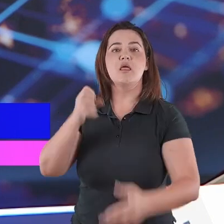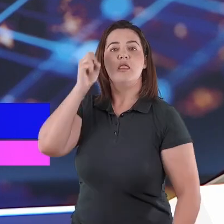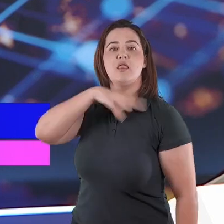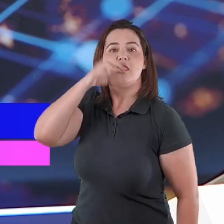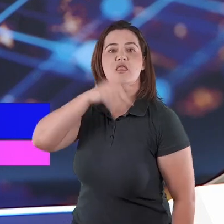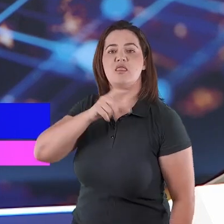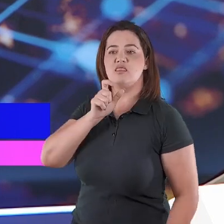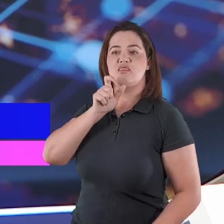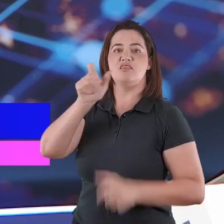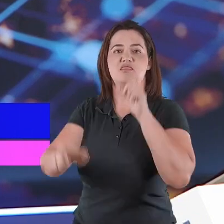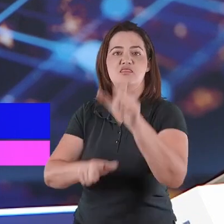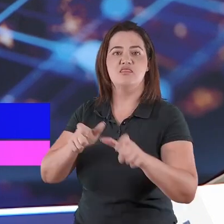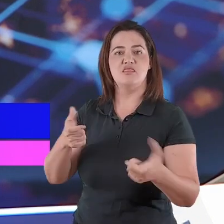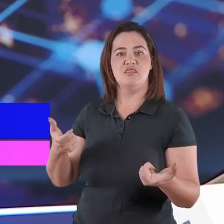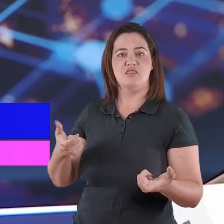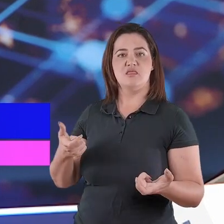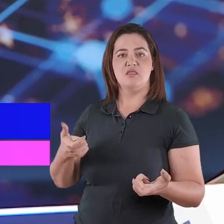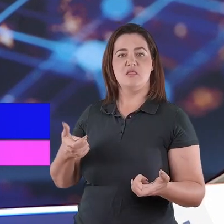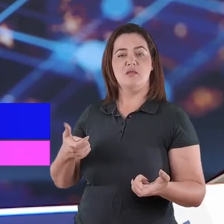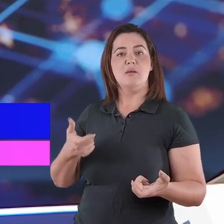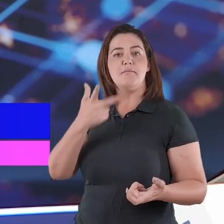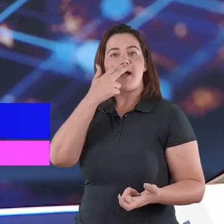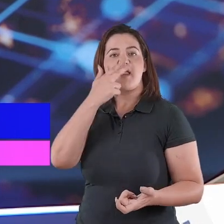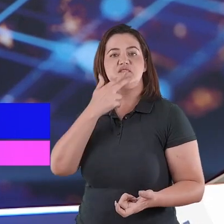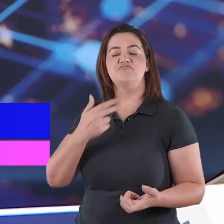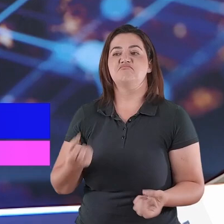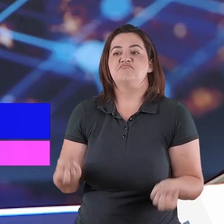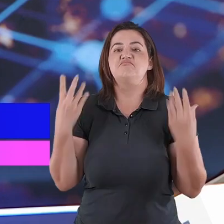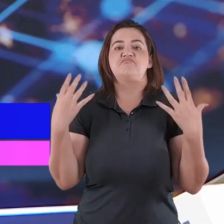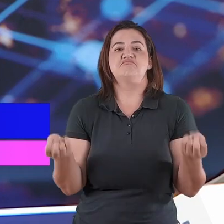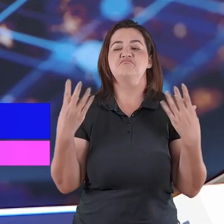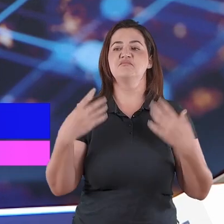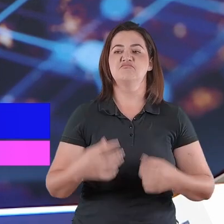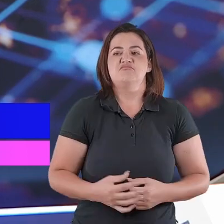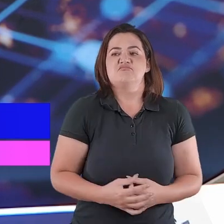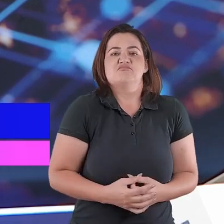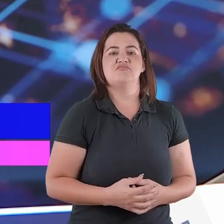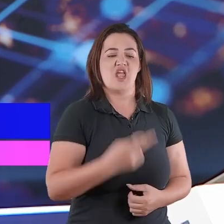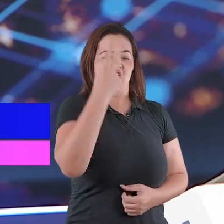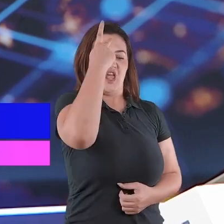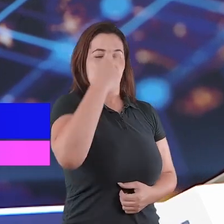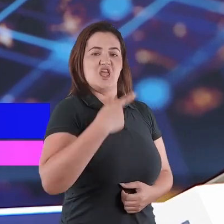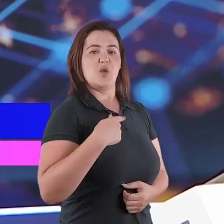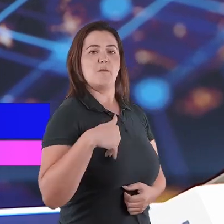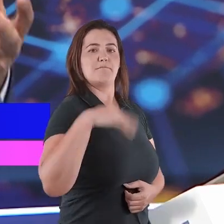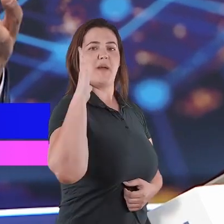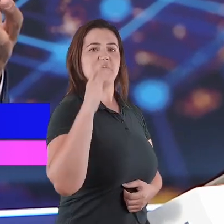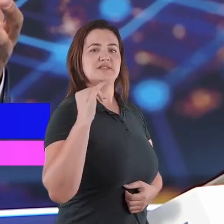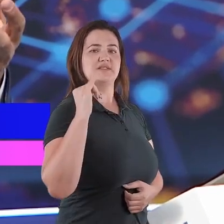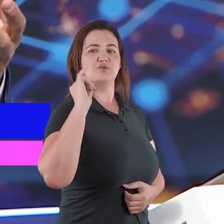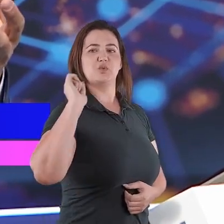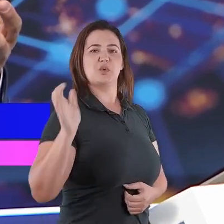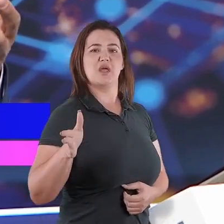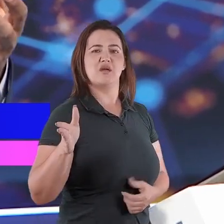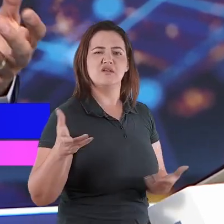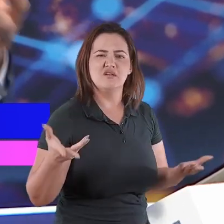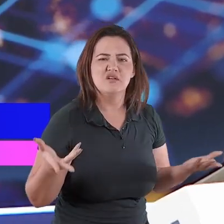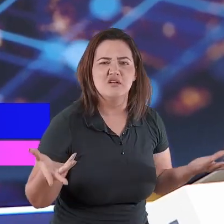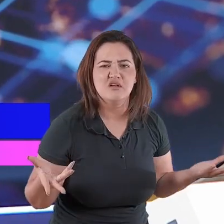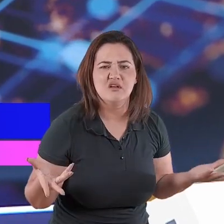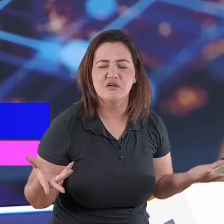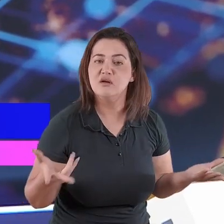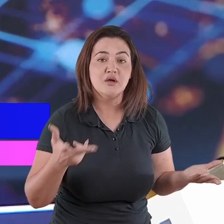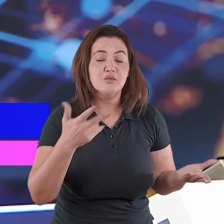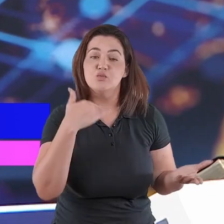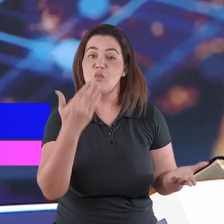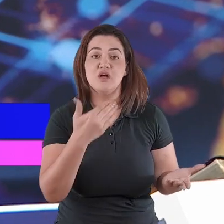e as minhas ações, elas precisam estar juntas para que o amor tenha sentido. Porque dizer que ama e não agir